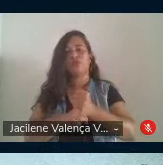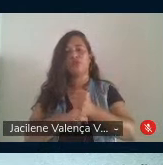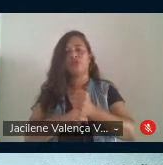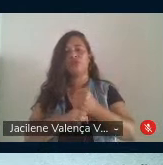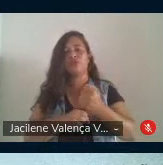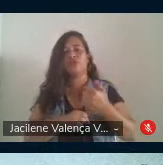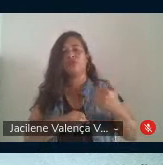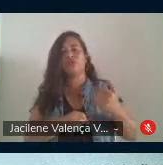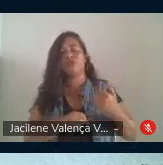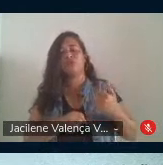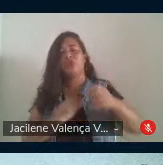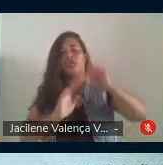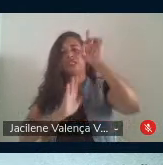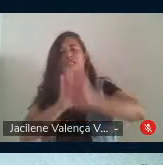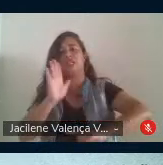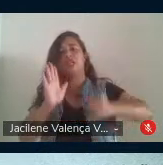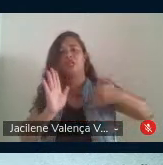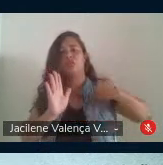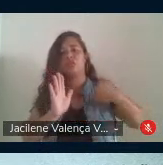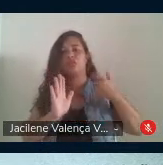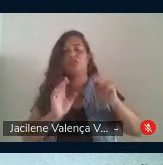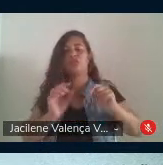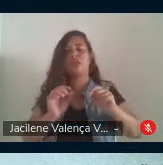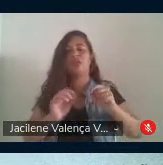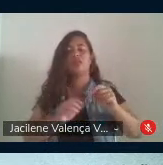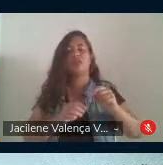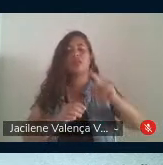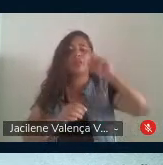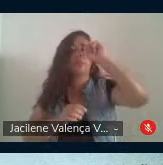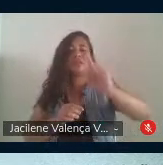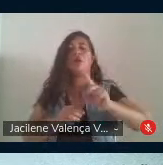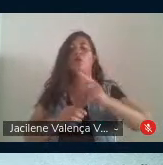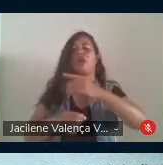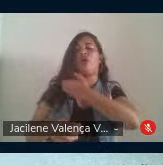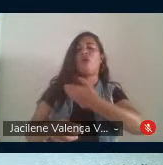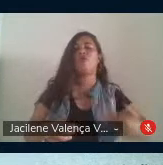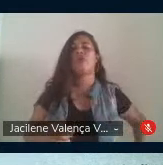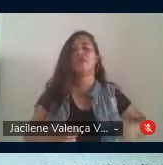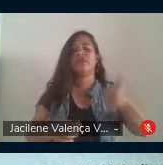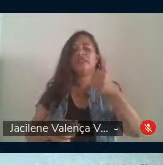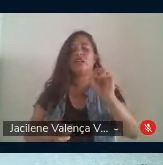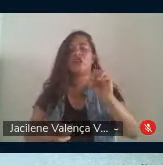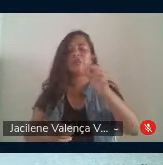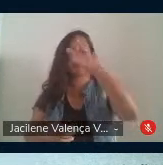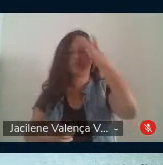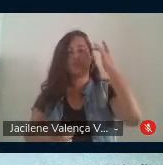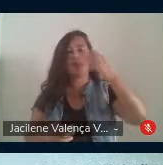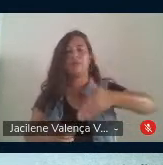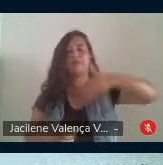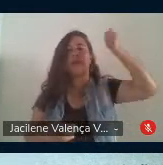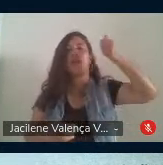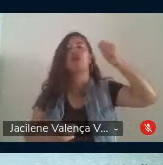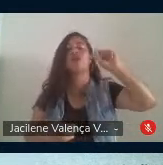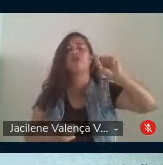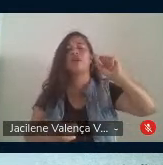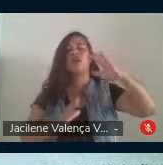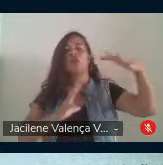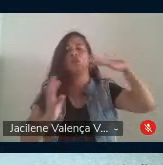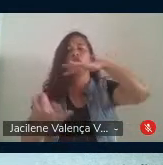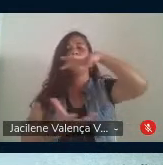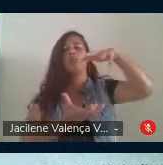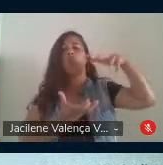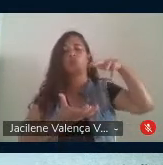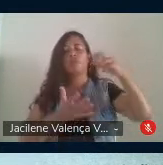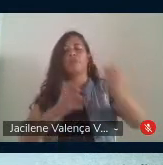sinto no direito de convocar os governos e os 10% de privilegiados do país e do mundo para